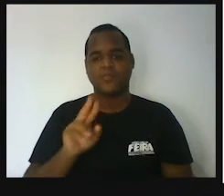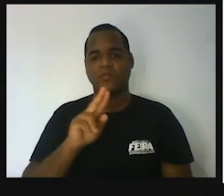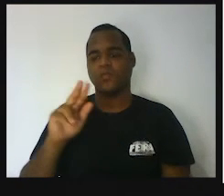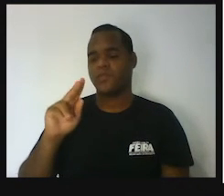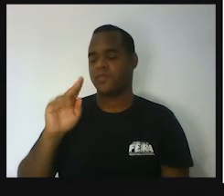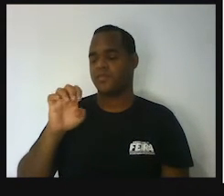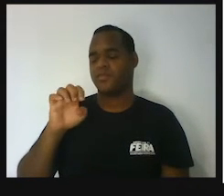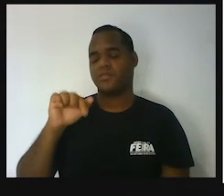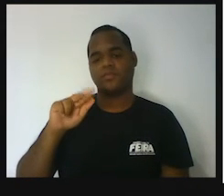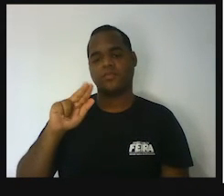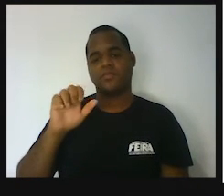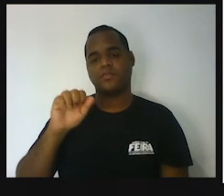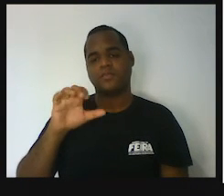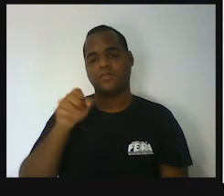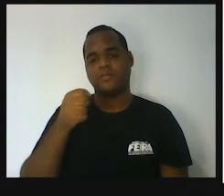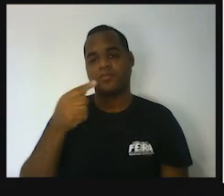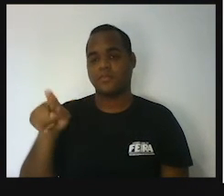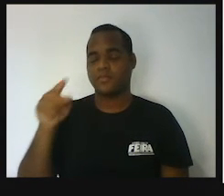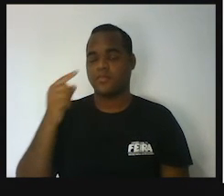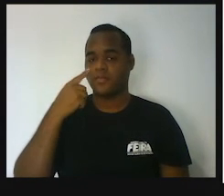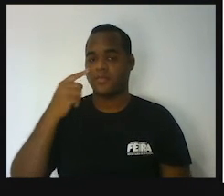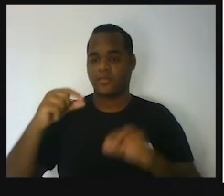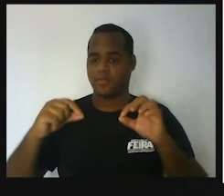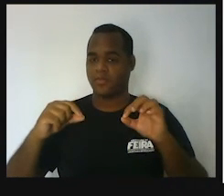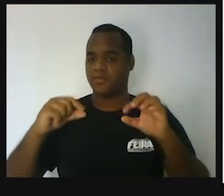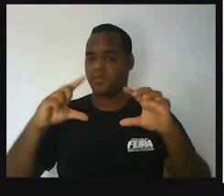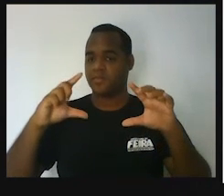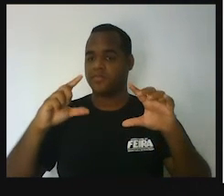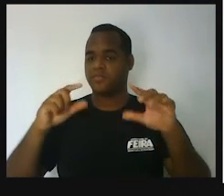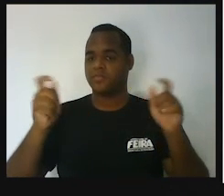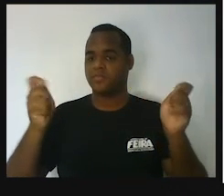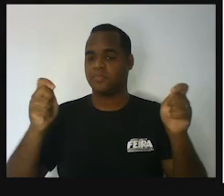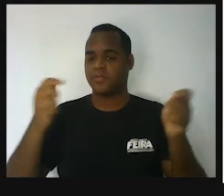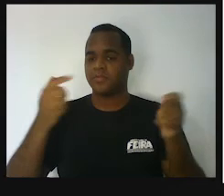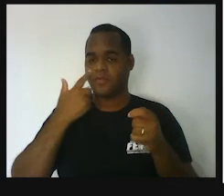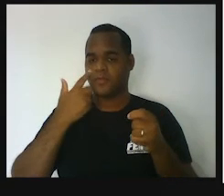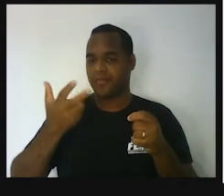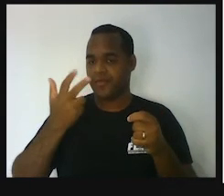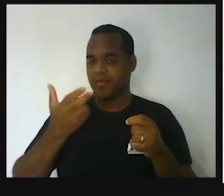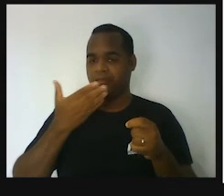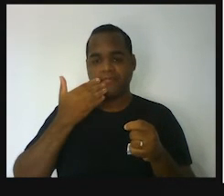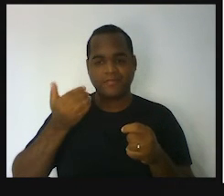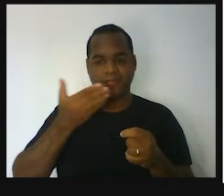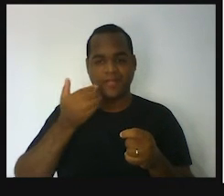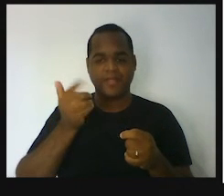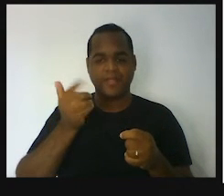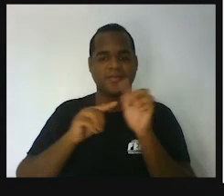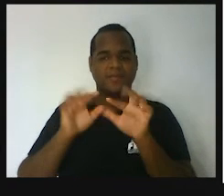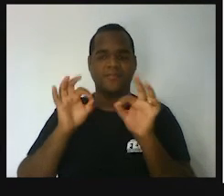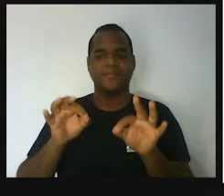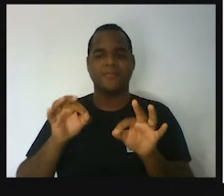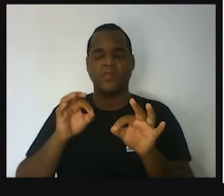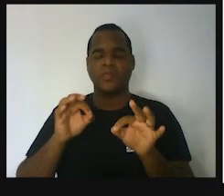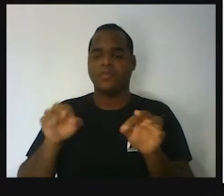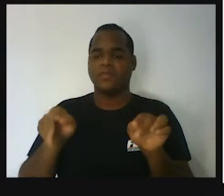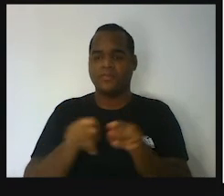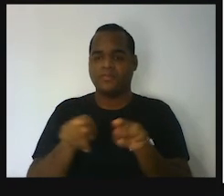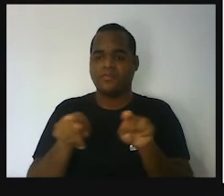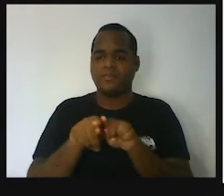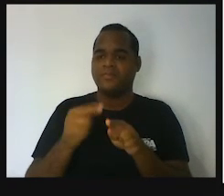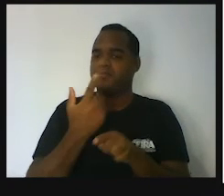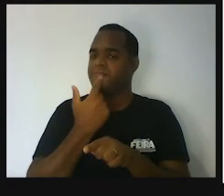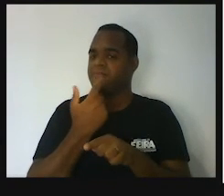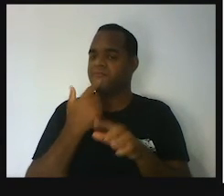Também já vou deixar ele grandão, pra gente conseguir ver melhor. E já vou colocar ele num